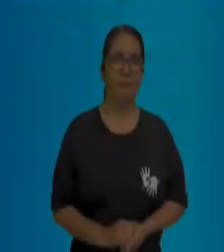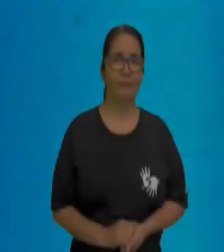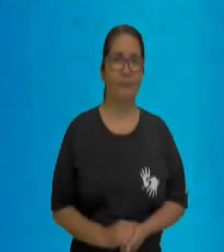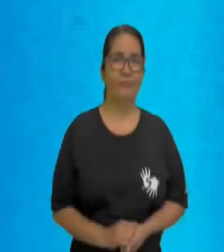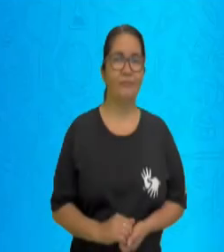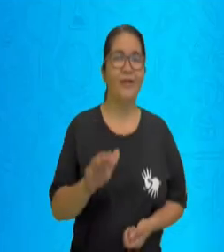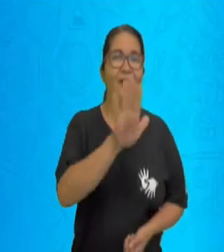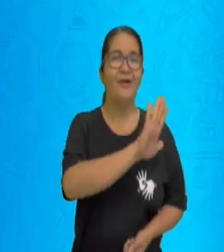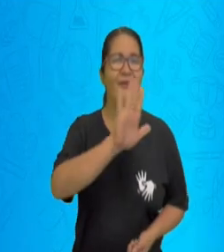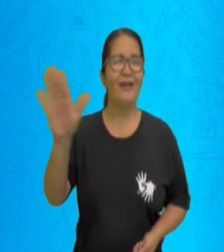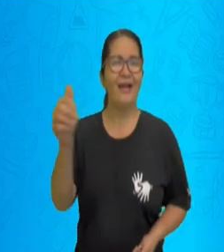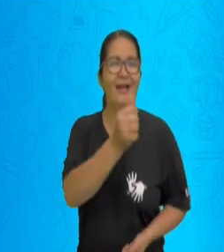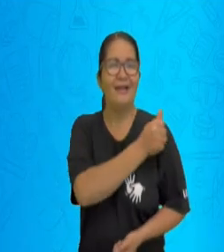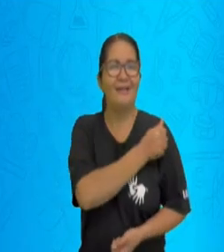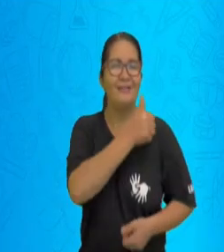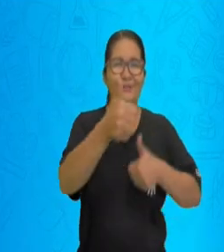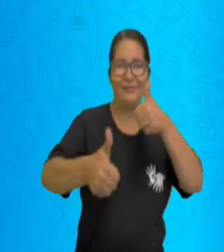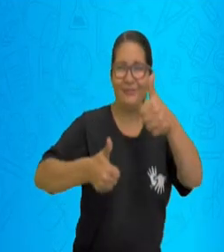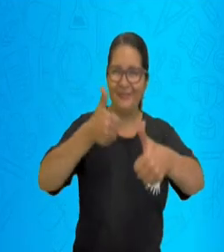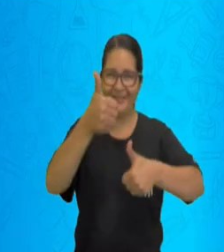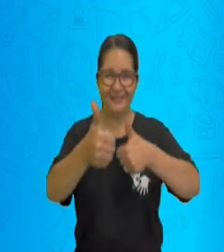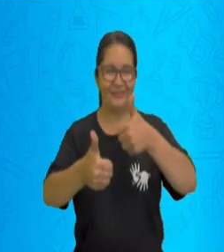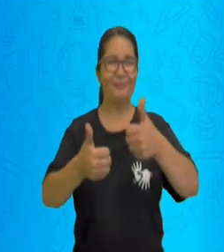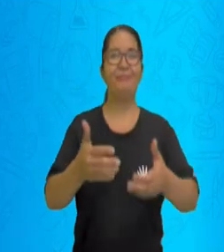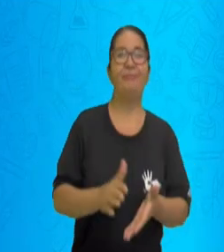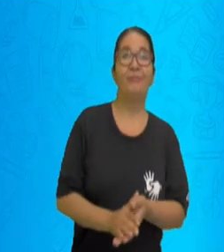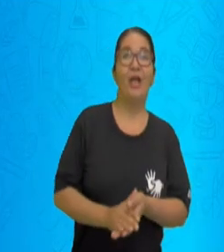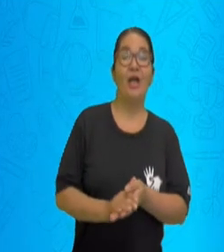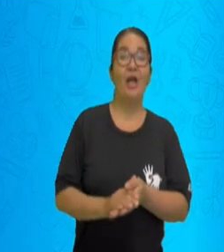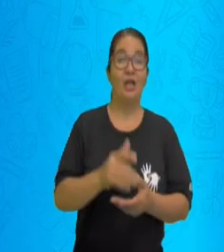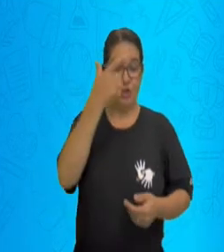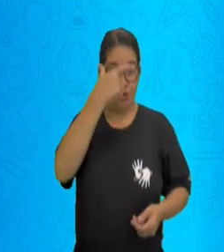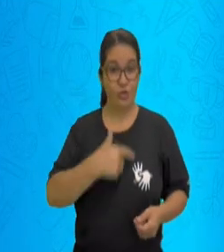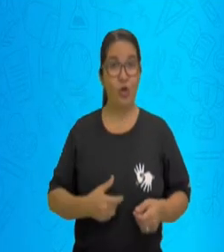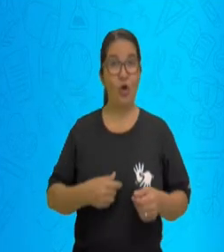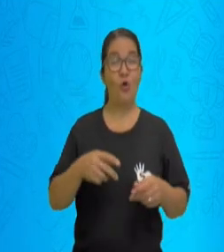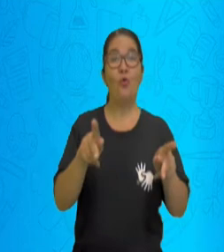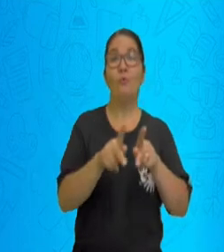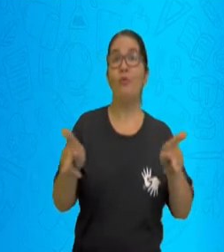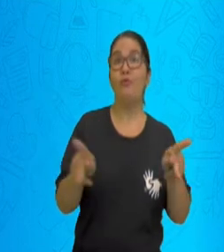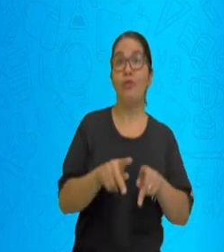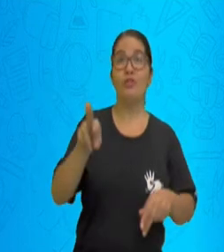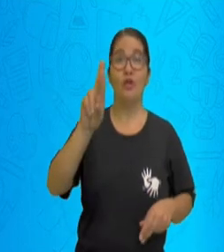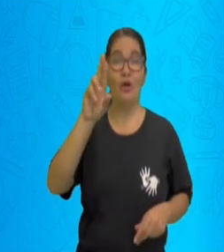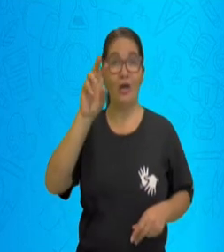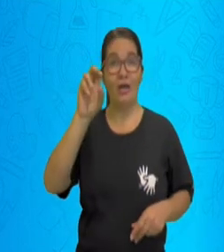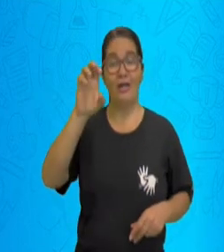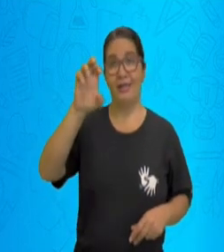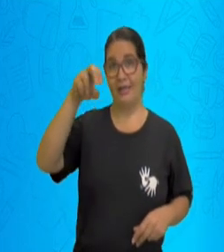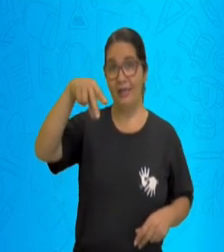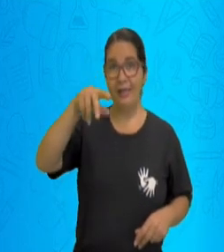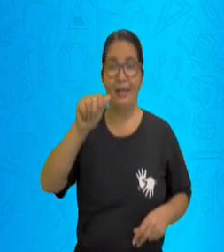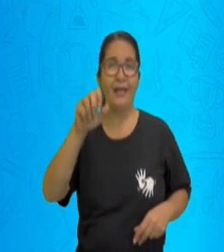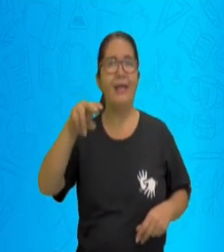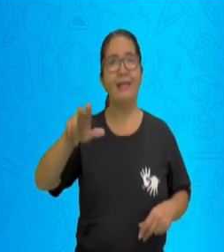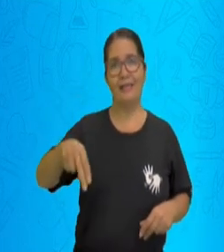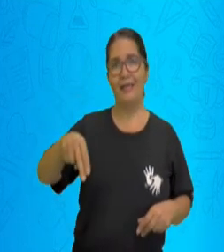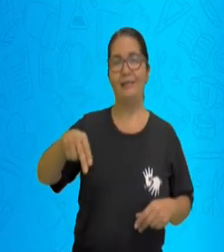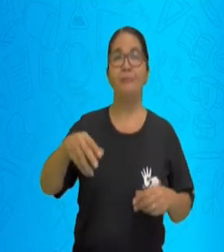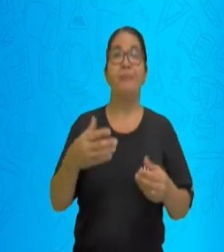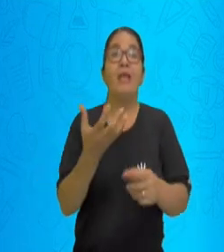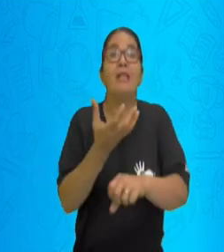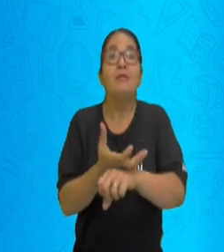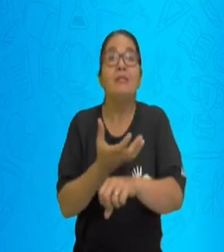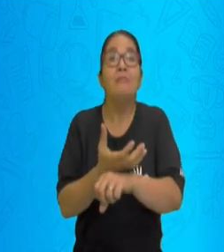Olá estudantes, tudo bem com vocês? Eu sou o professor Renan e na aula de hoje do componente curricular de matemática